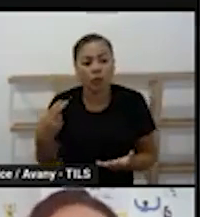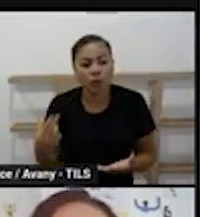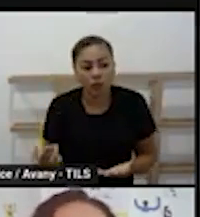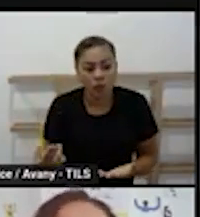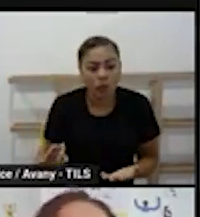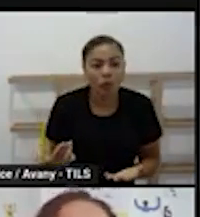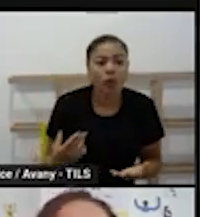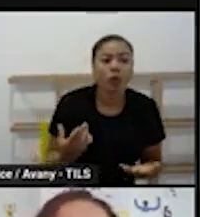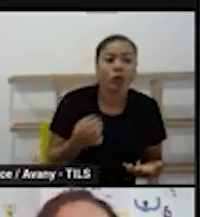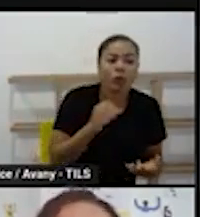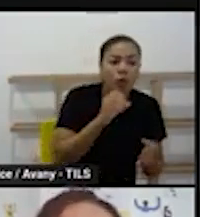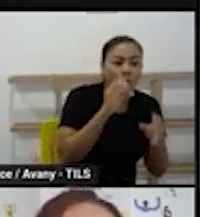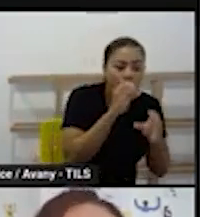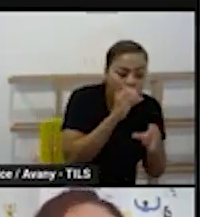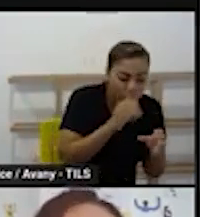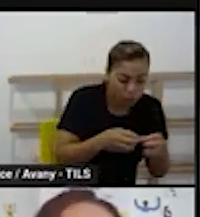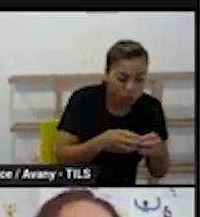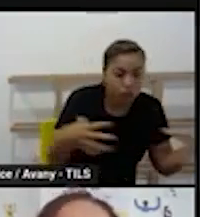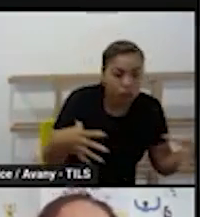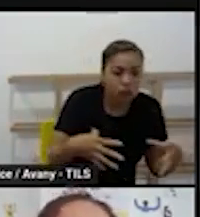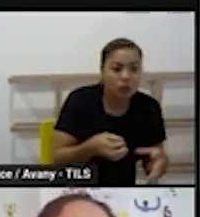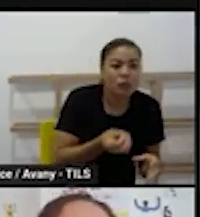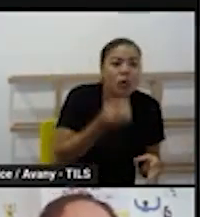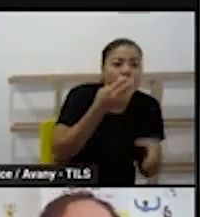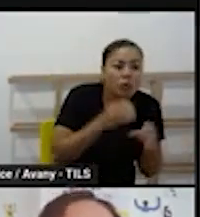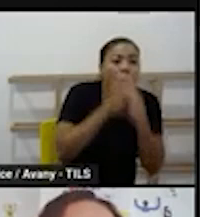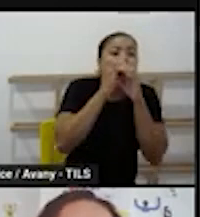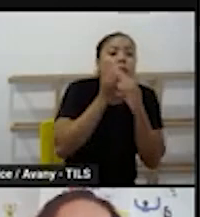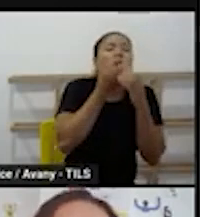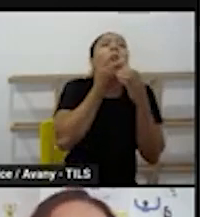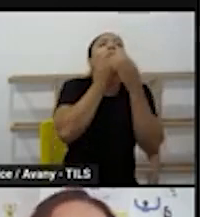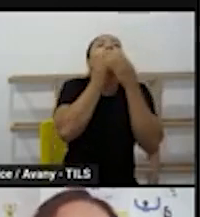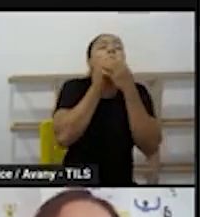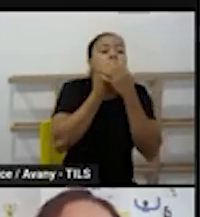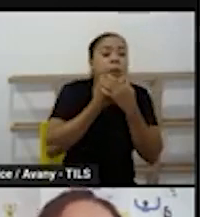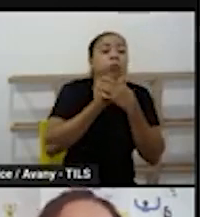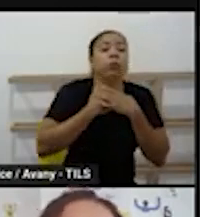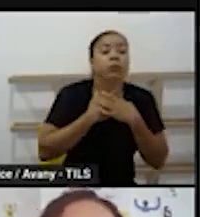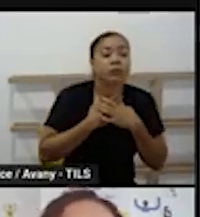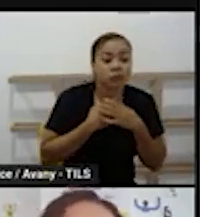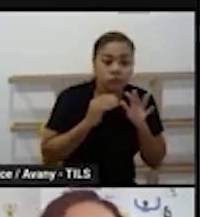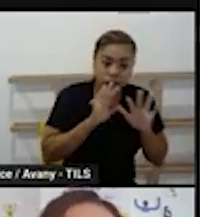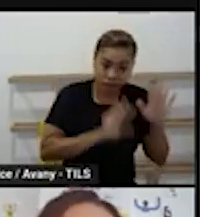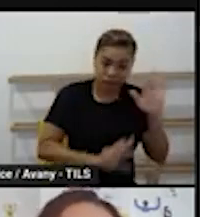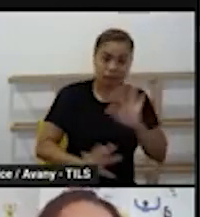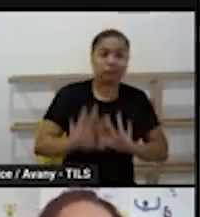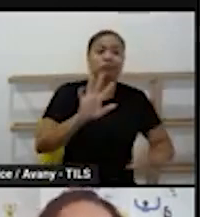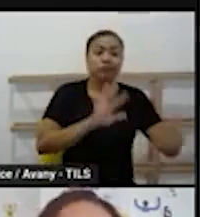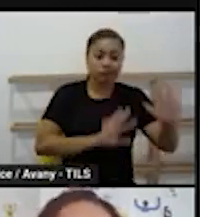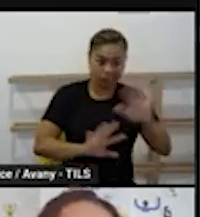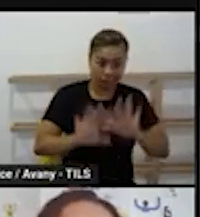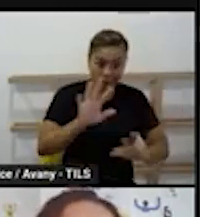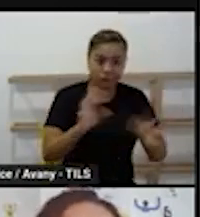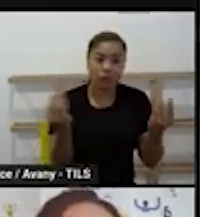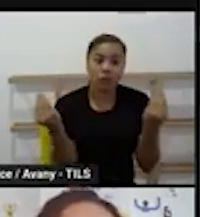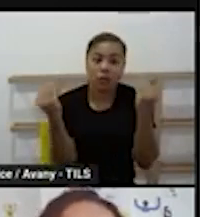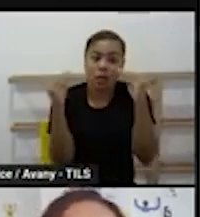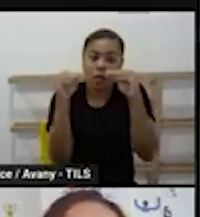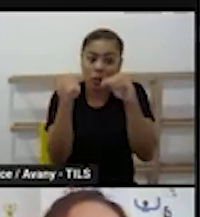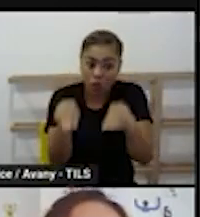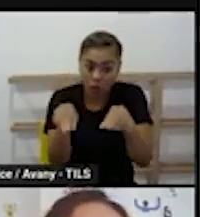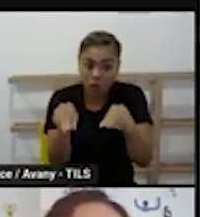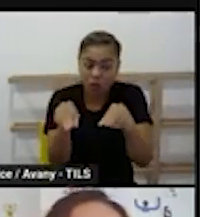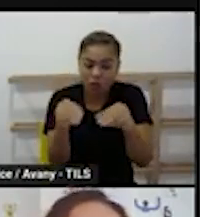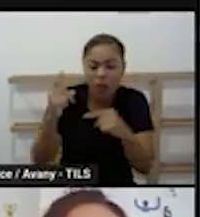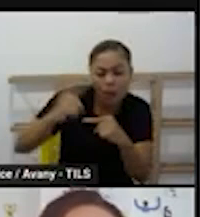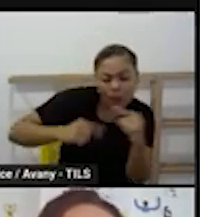junto para que essa criança não engula o sabão para esse cuidado então sempre coloque na acolhida coisas que as crianças consigam que tenha